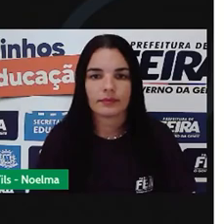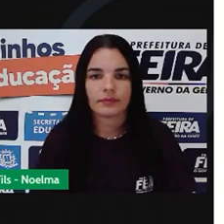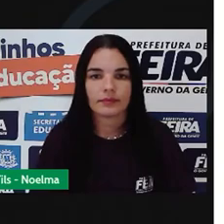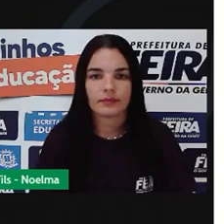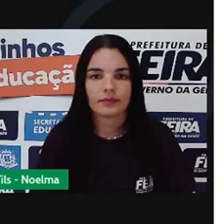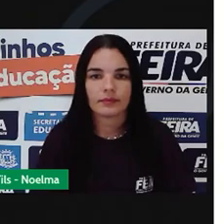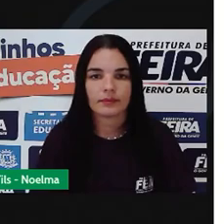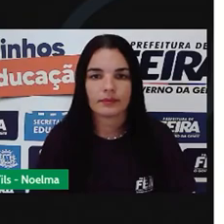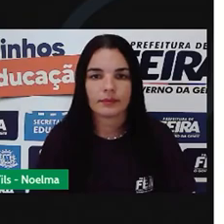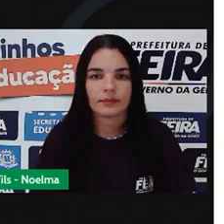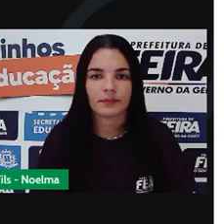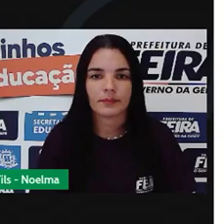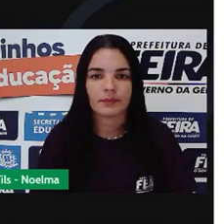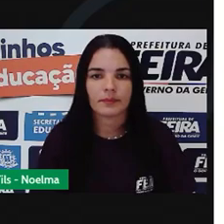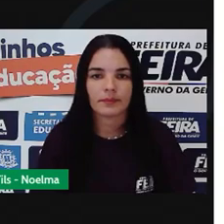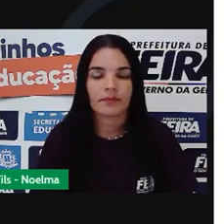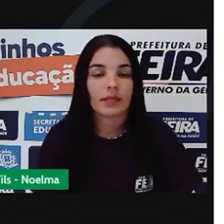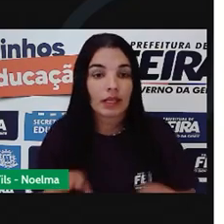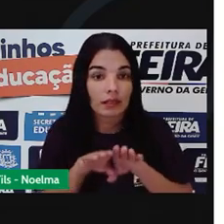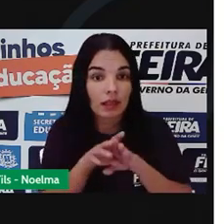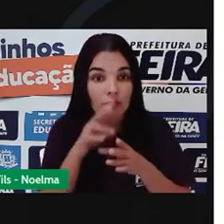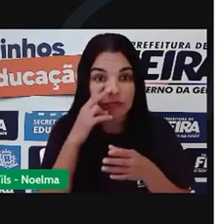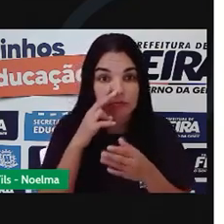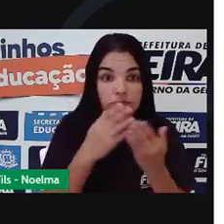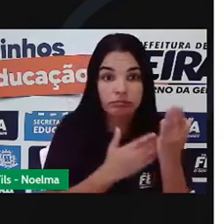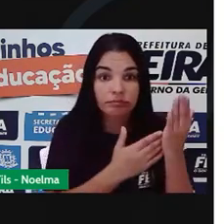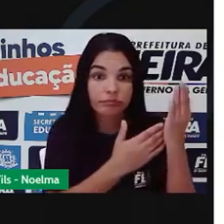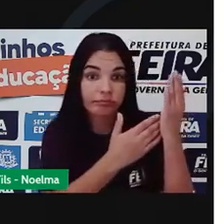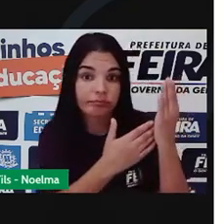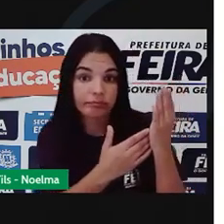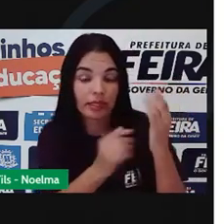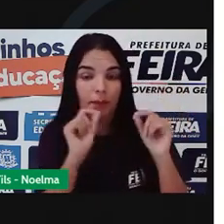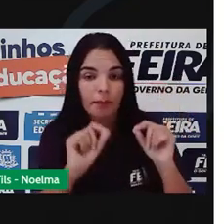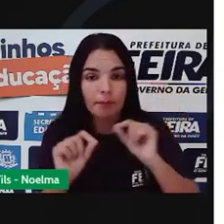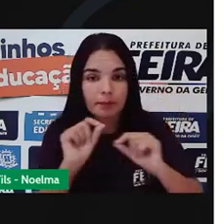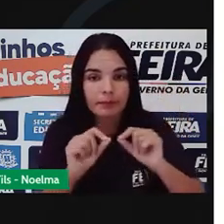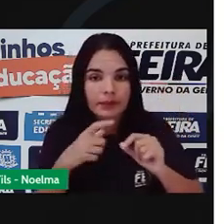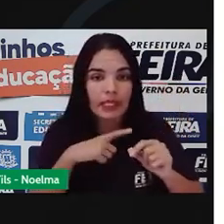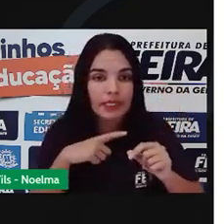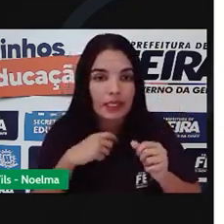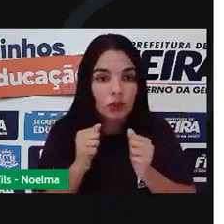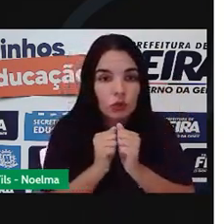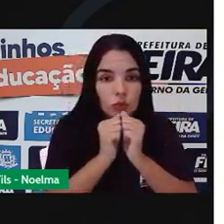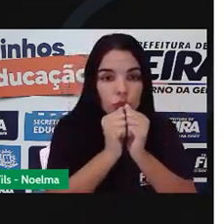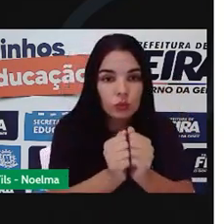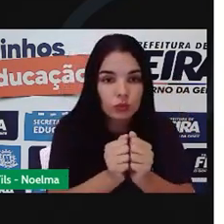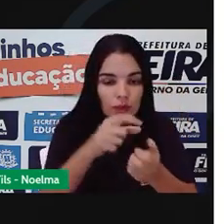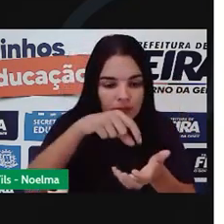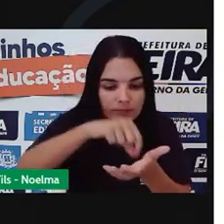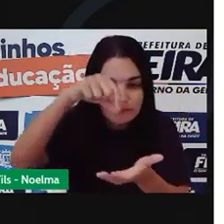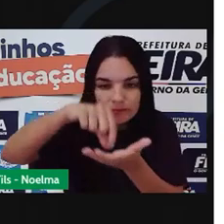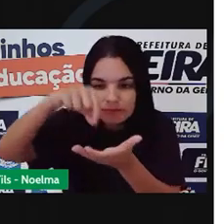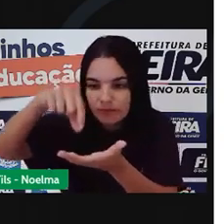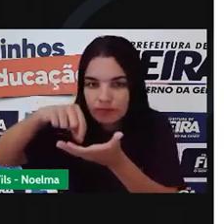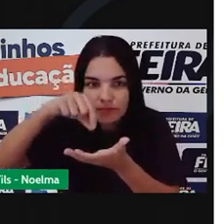Com a plantadeira acoplada ao trator, adubo e semente são colocados nos reservatórios.